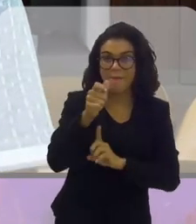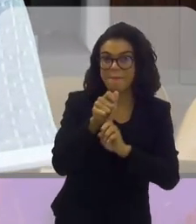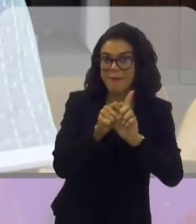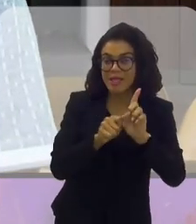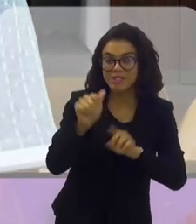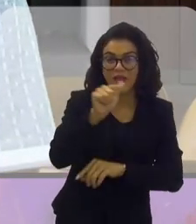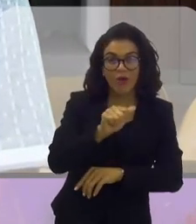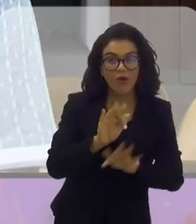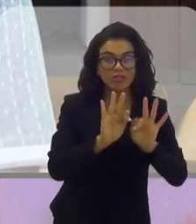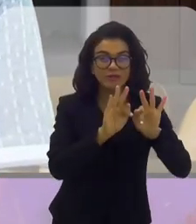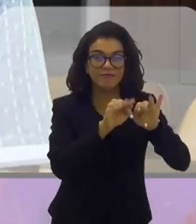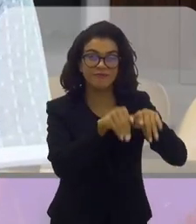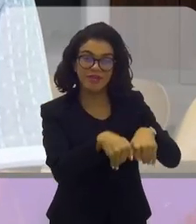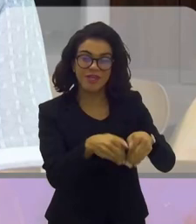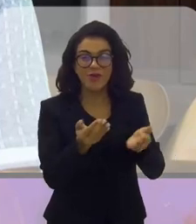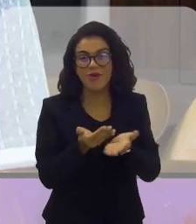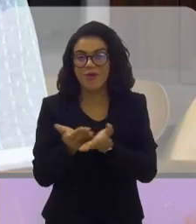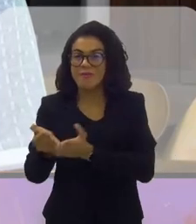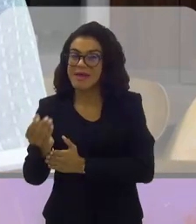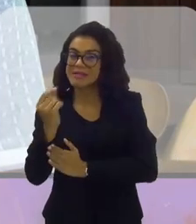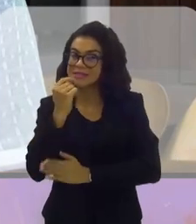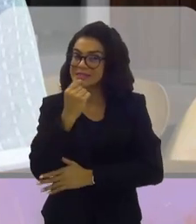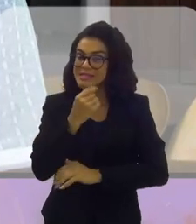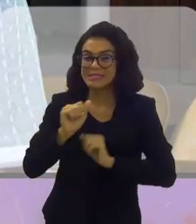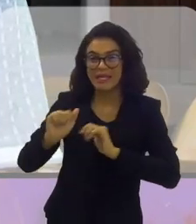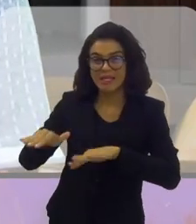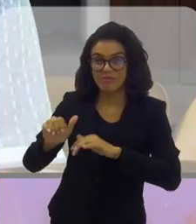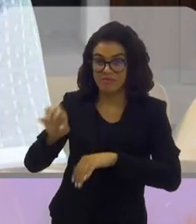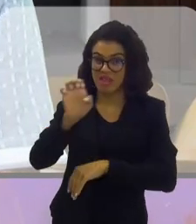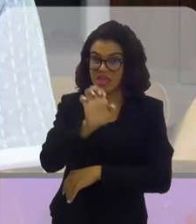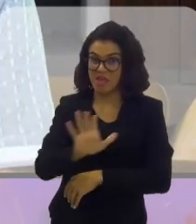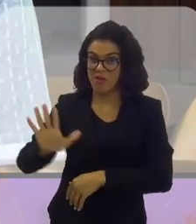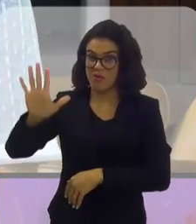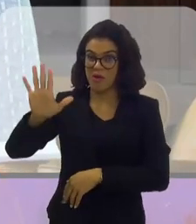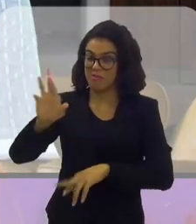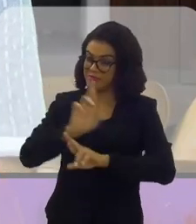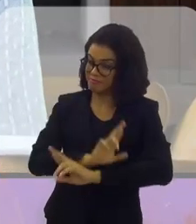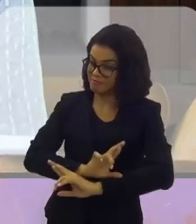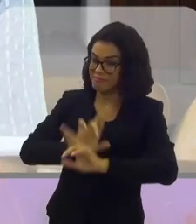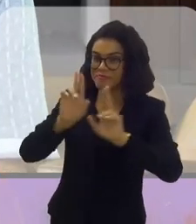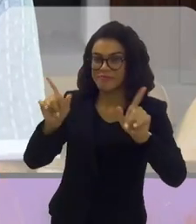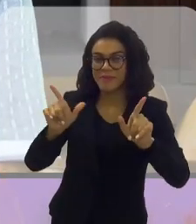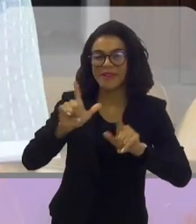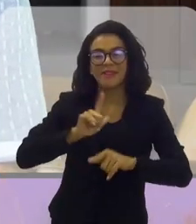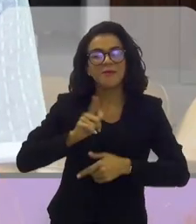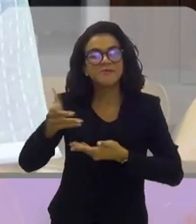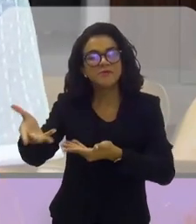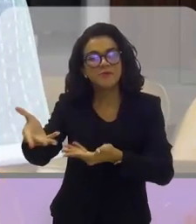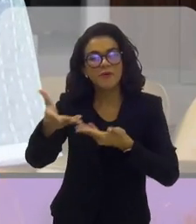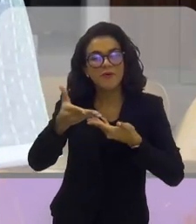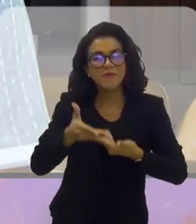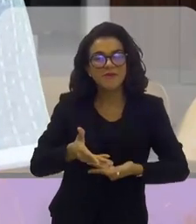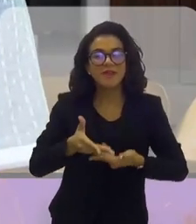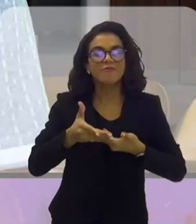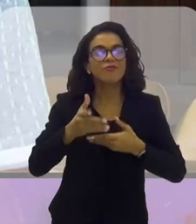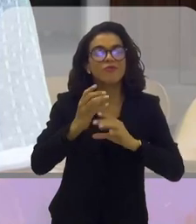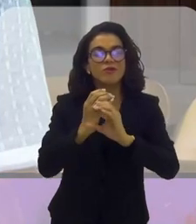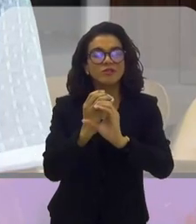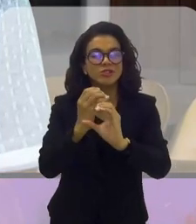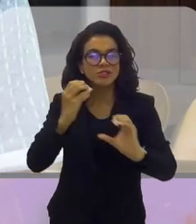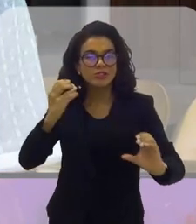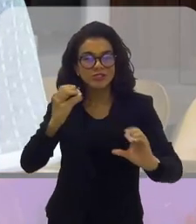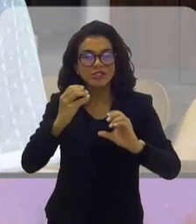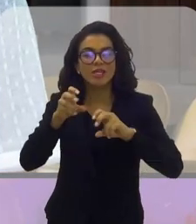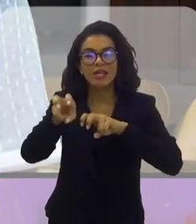agosto, início de setembro. Na Europa não é assim. Mas temos um convidado que é um engenheiro